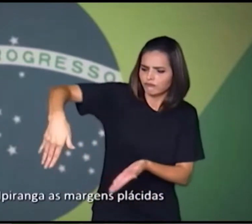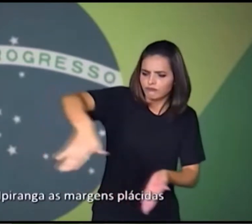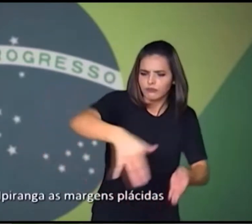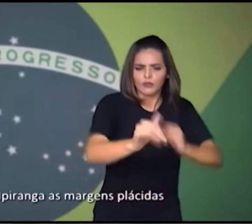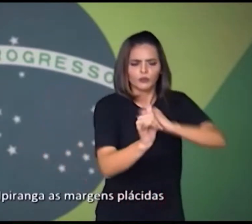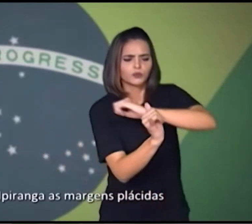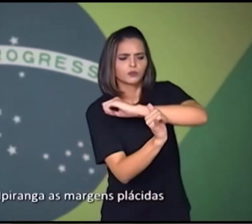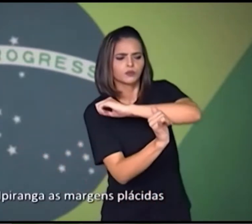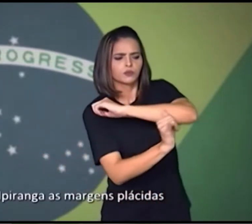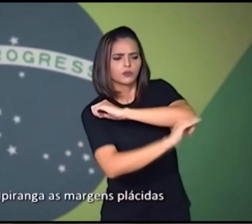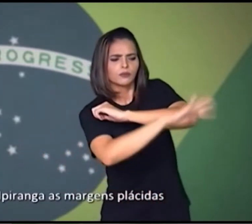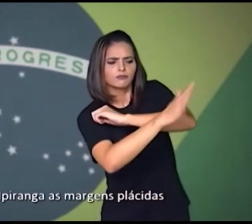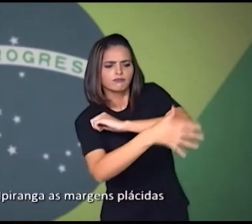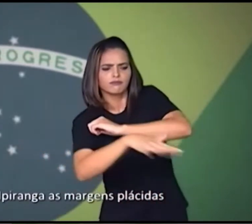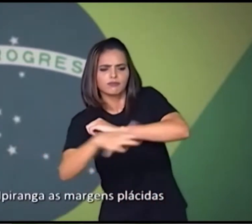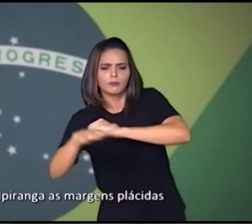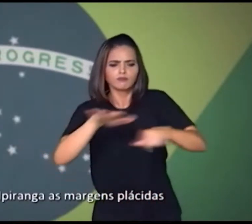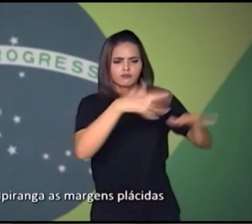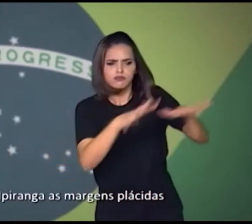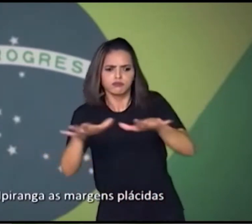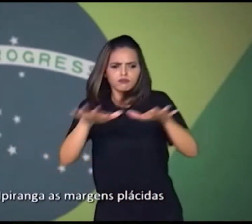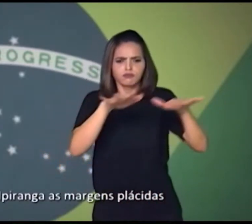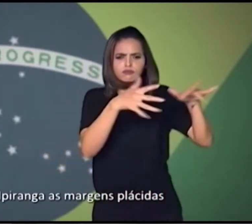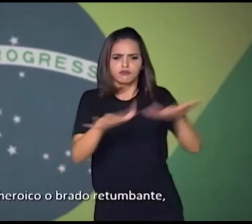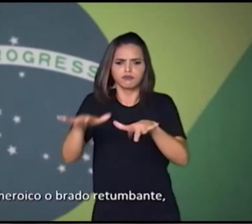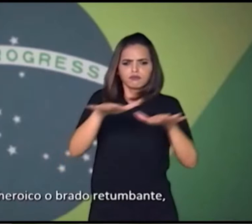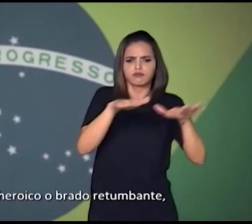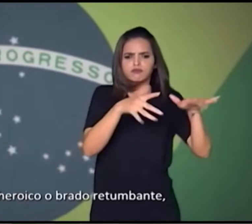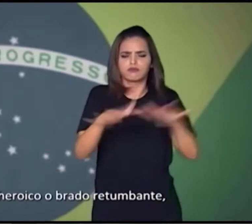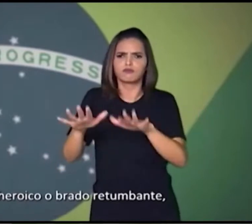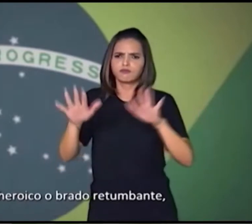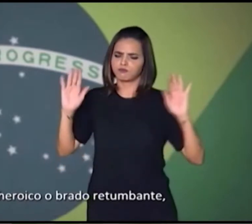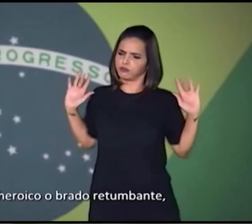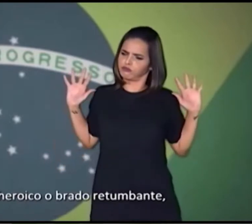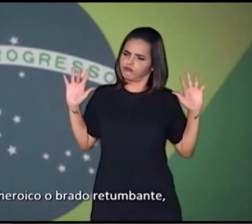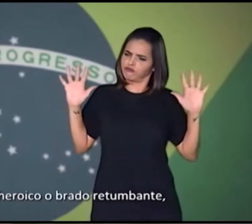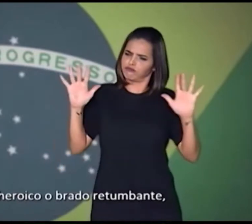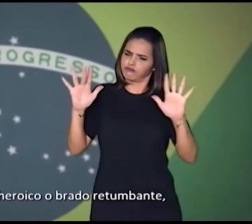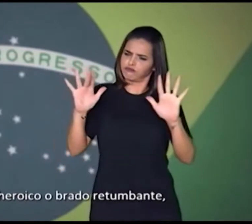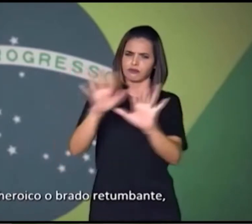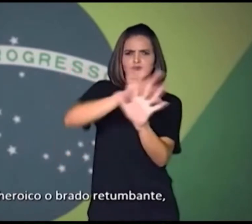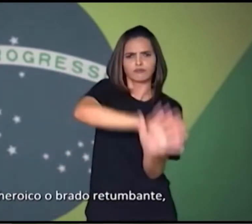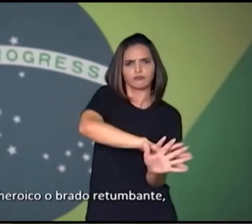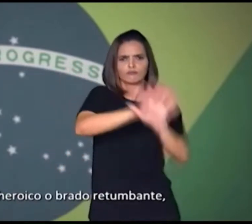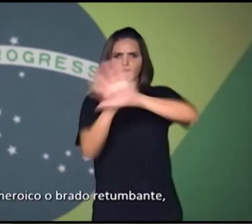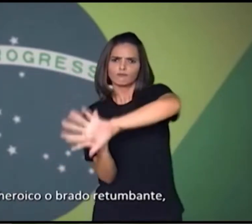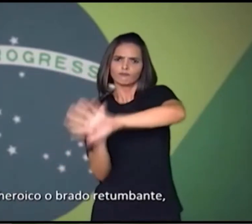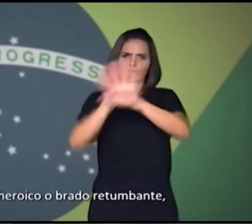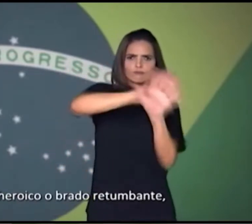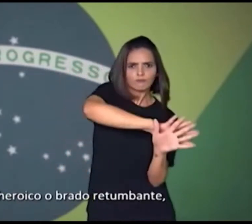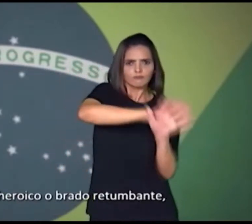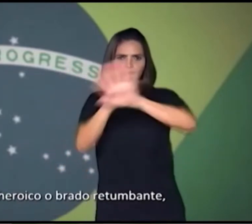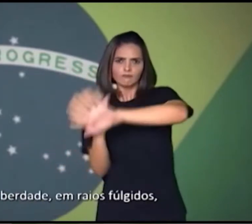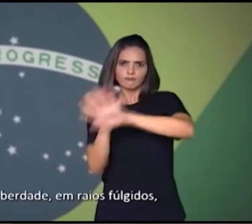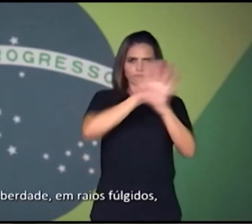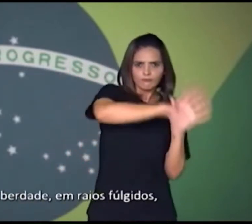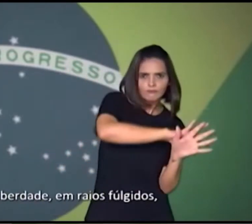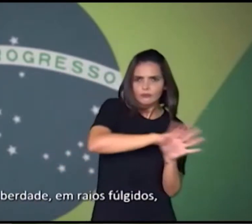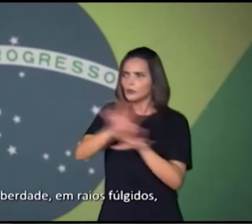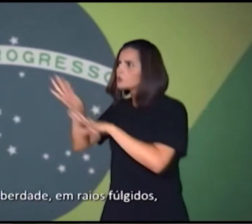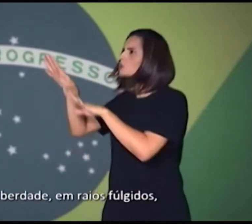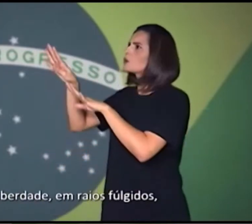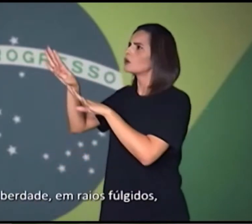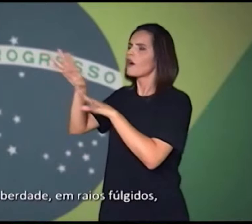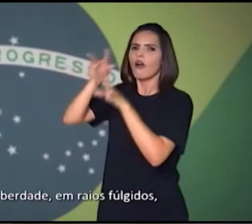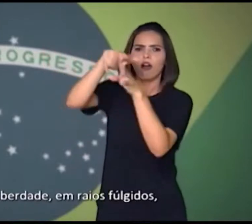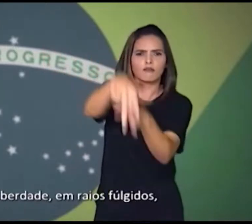Ouviram do Ipiranga as margens plácidas De um povo herói cobrado retumbante E o